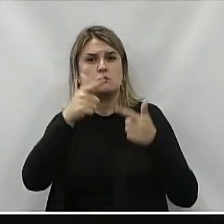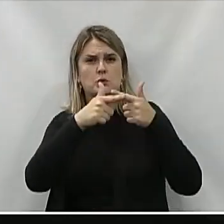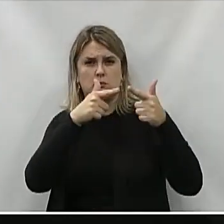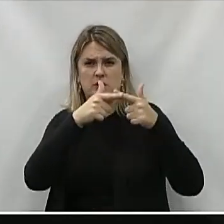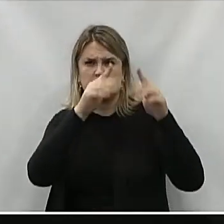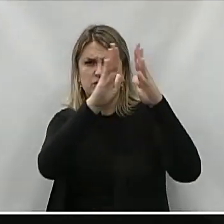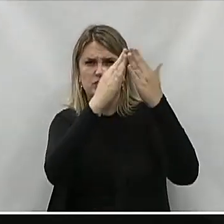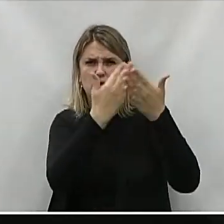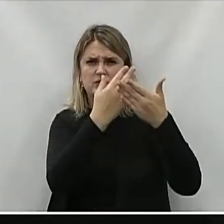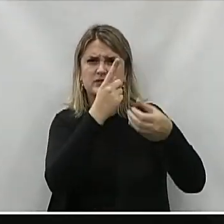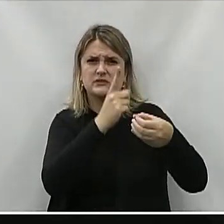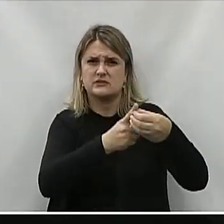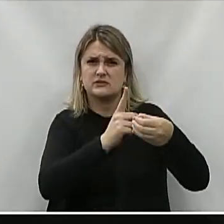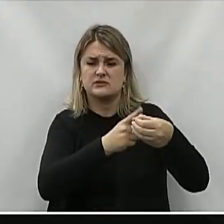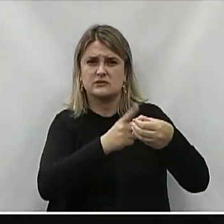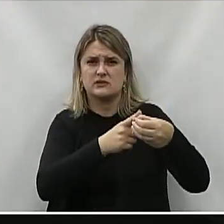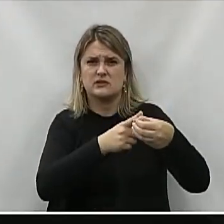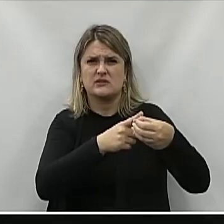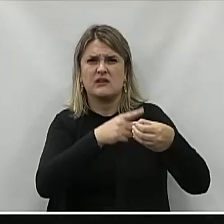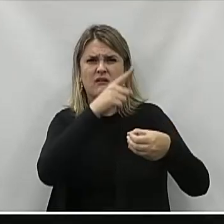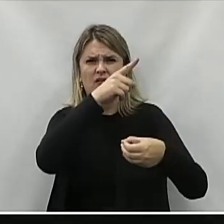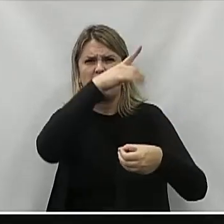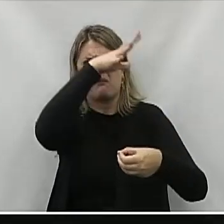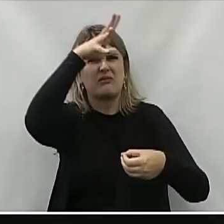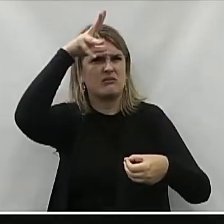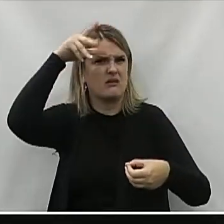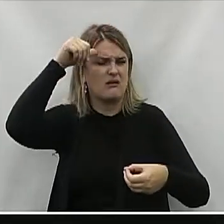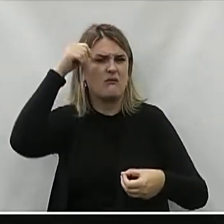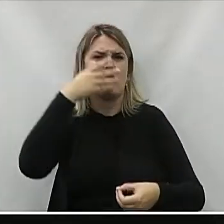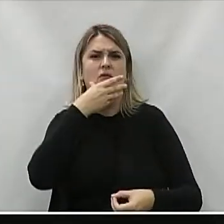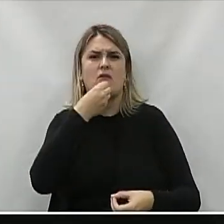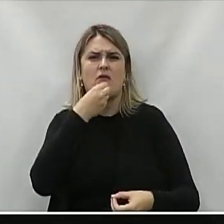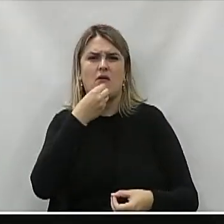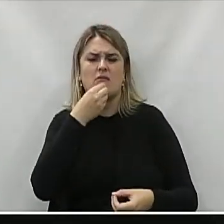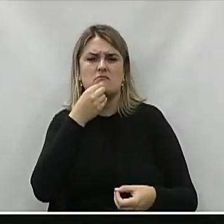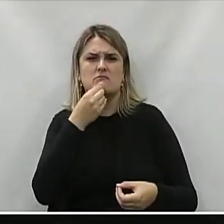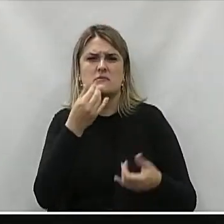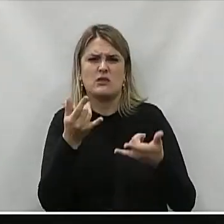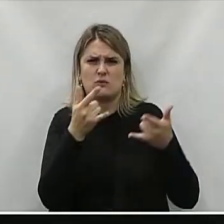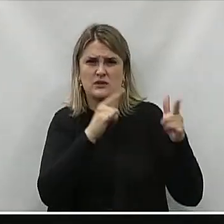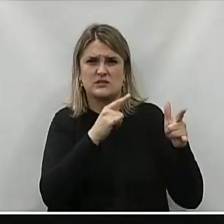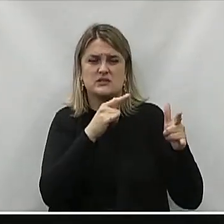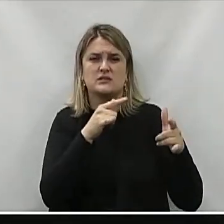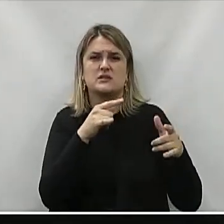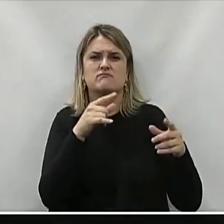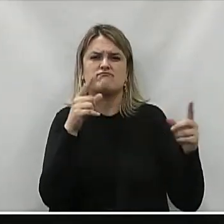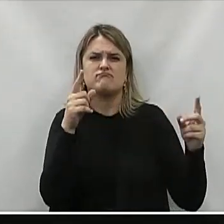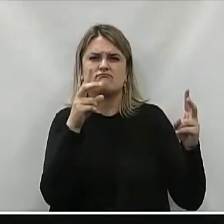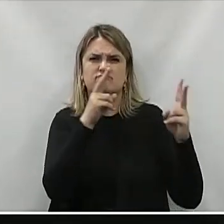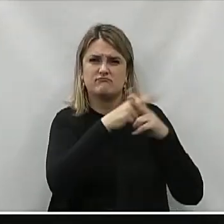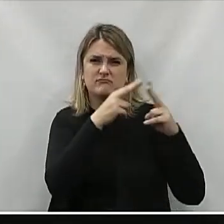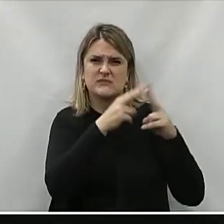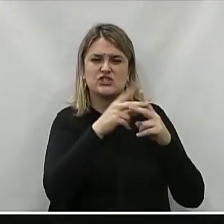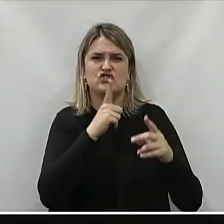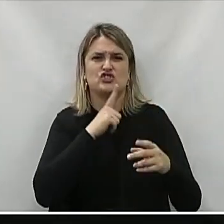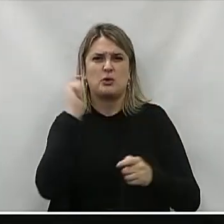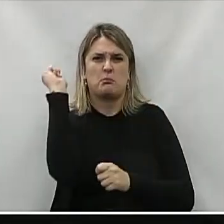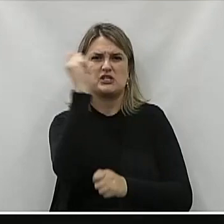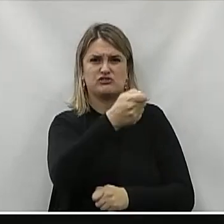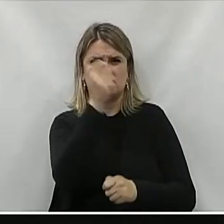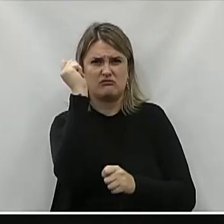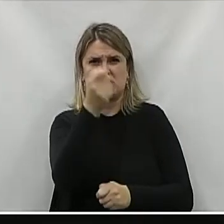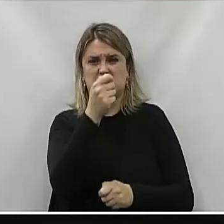Na cidade em Manaus Onde um adolescente foi Agrediu algumas pessoas com uma machadinha